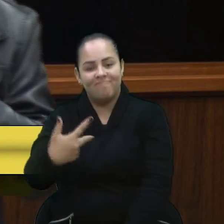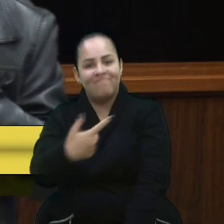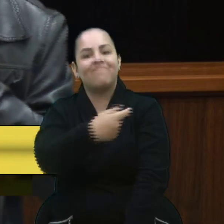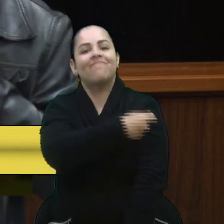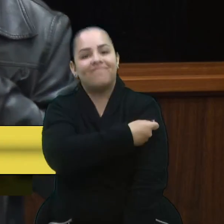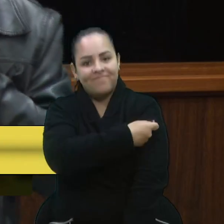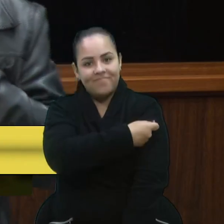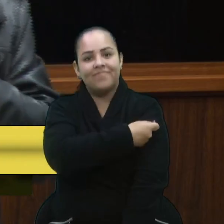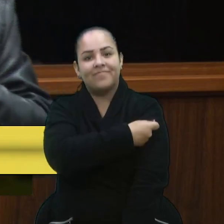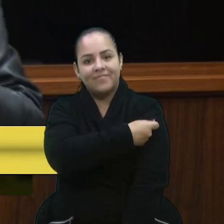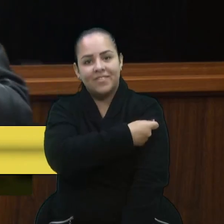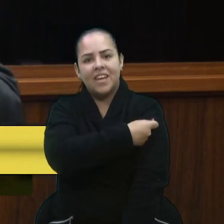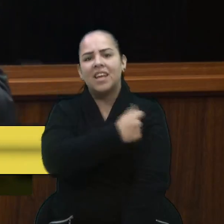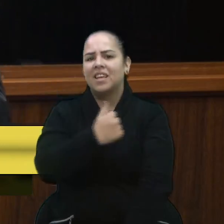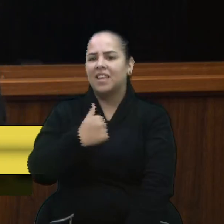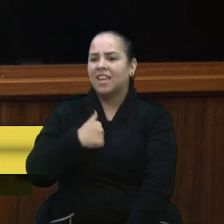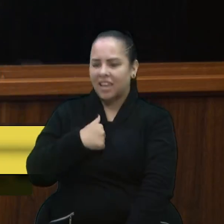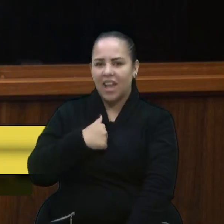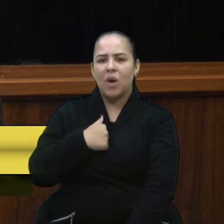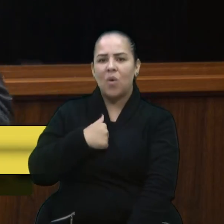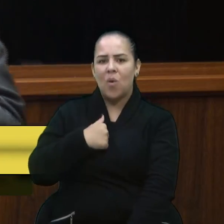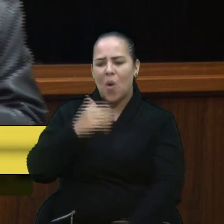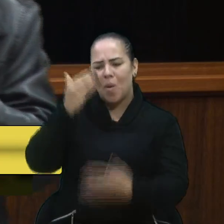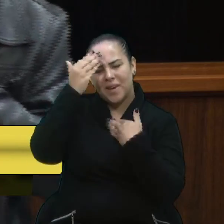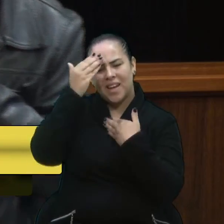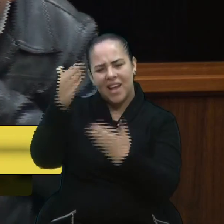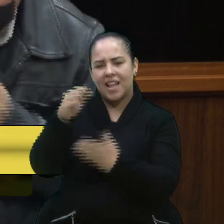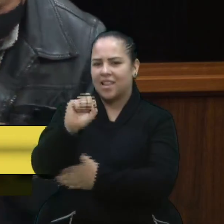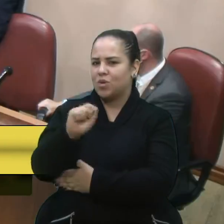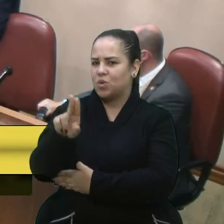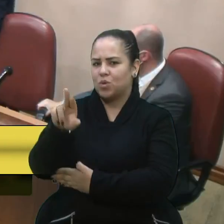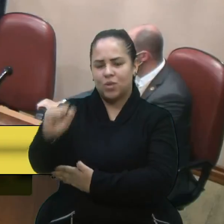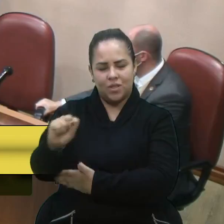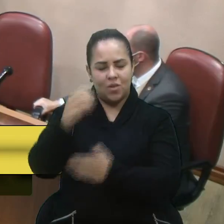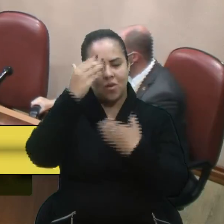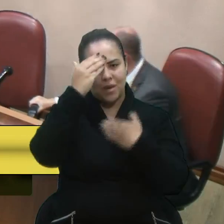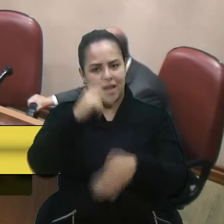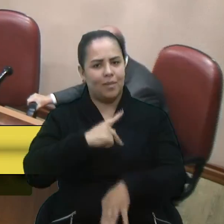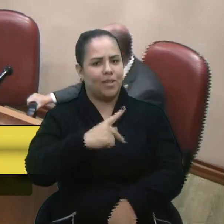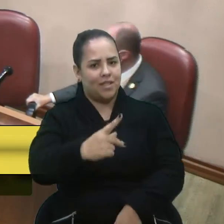certeza, devo muito ao SUS. Obrigado, senhor presidente. com certeza, é, com o Obrigado.